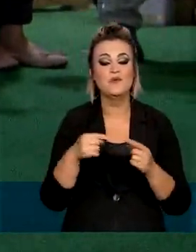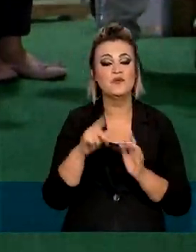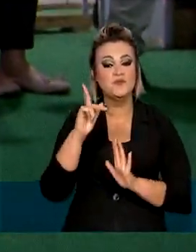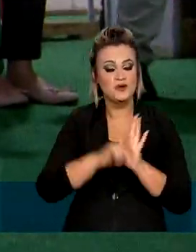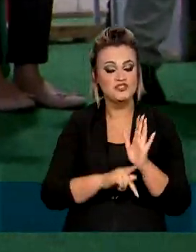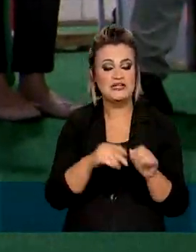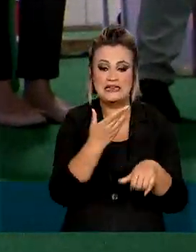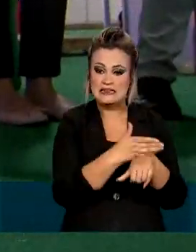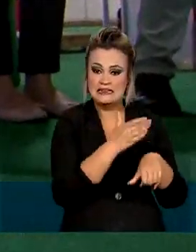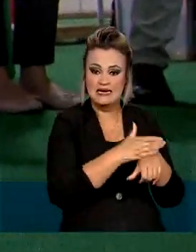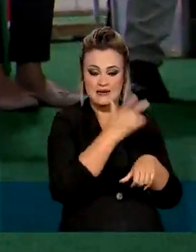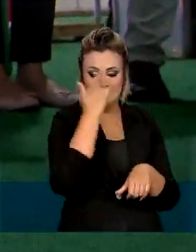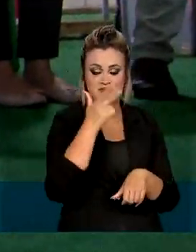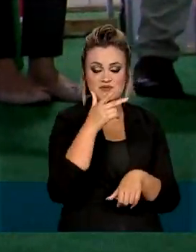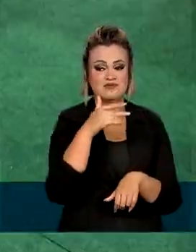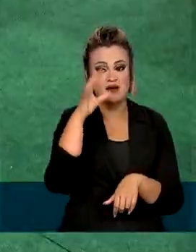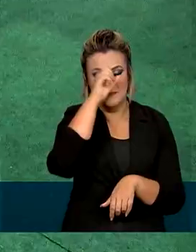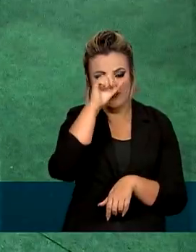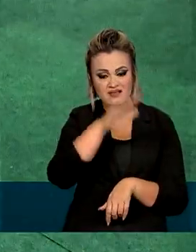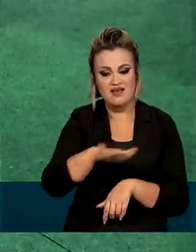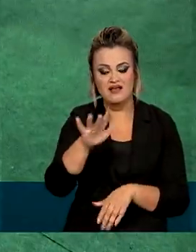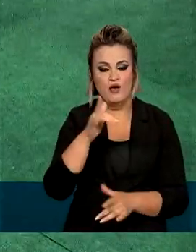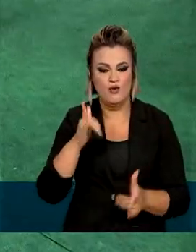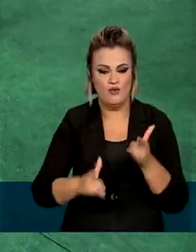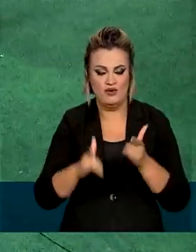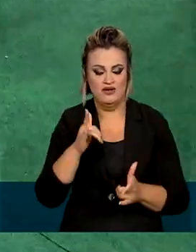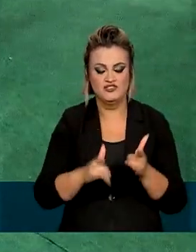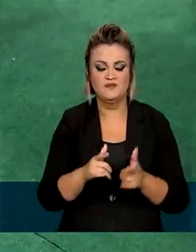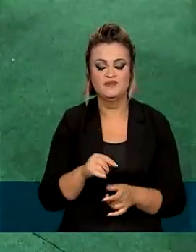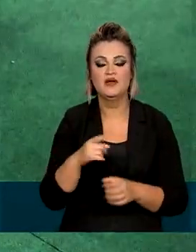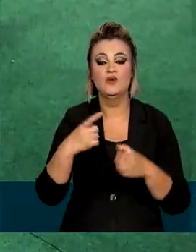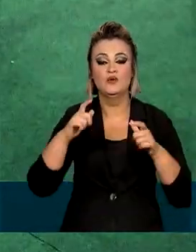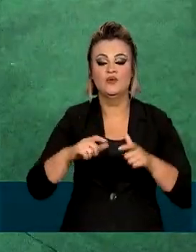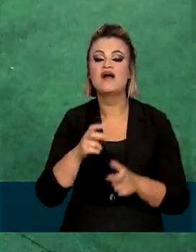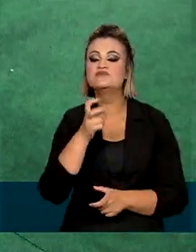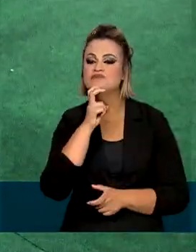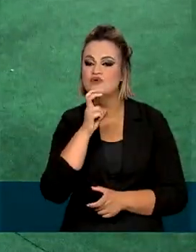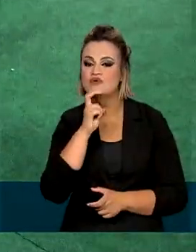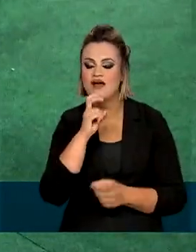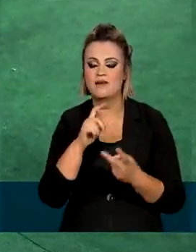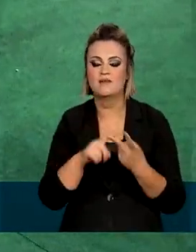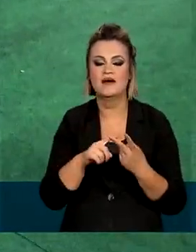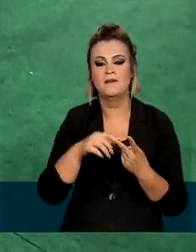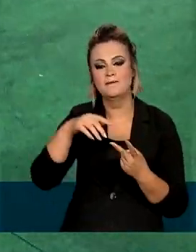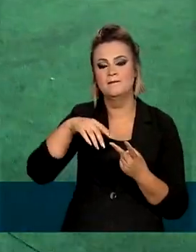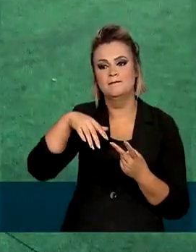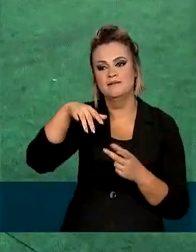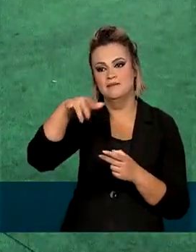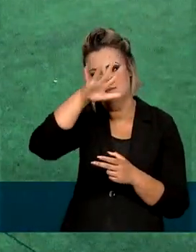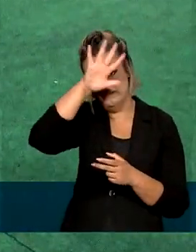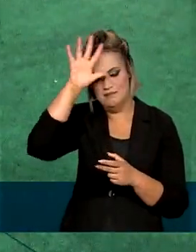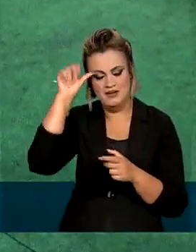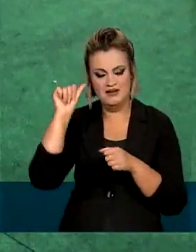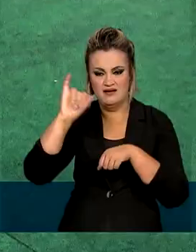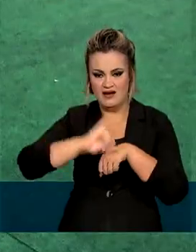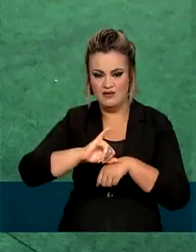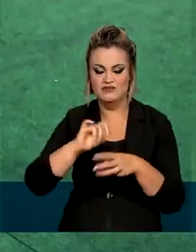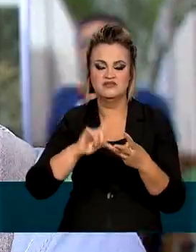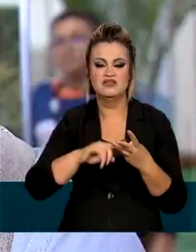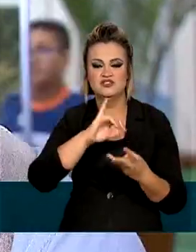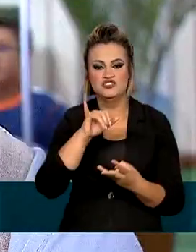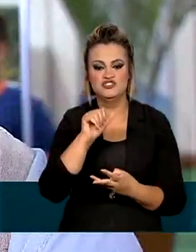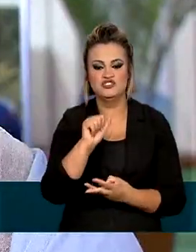capacita pessoas em robótica em Sorocaba, Manaus e Jaguariúna. Tudo de graça.